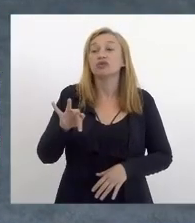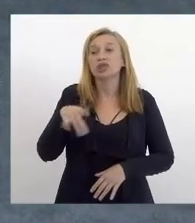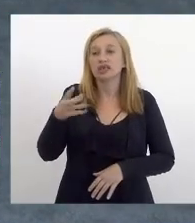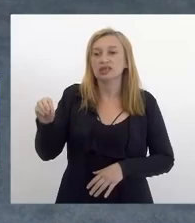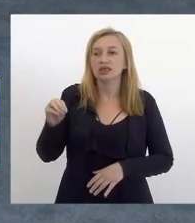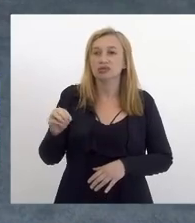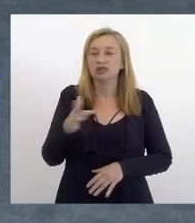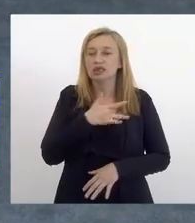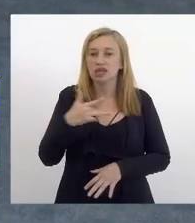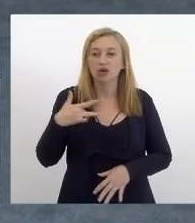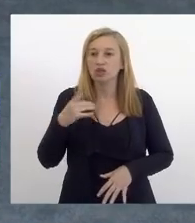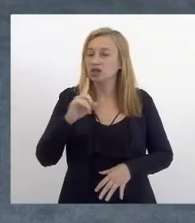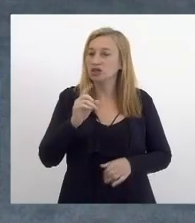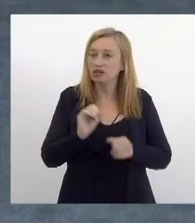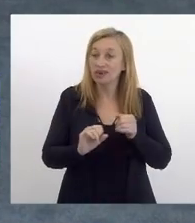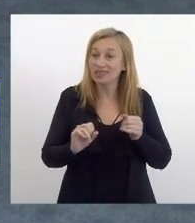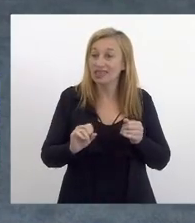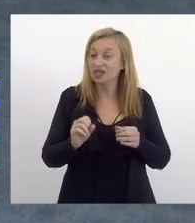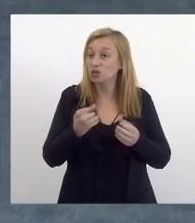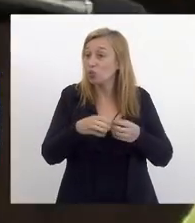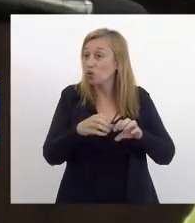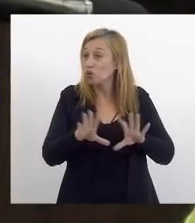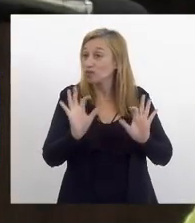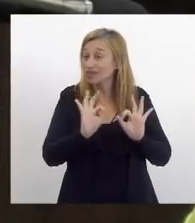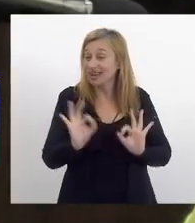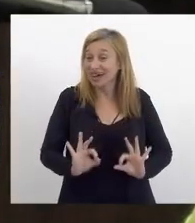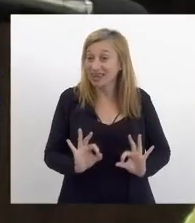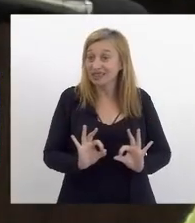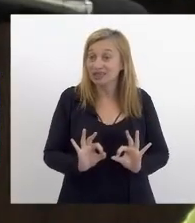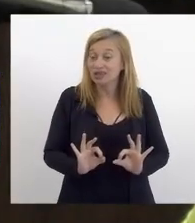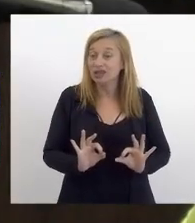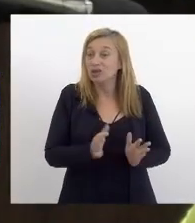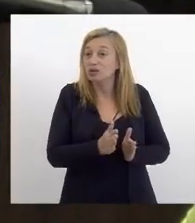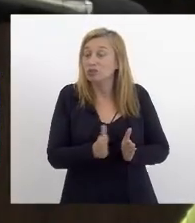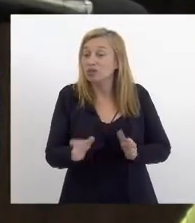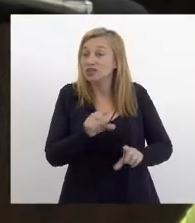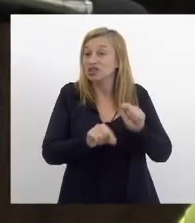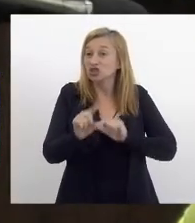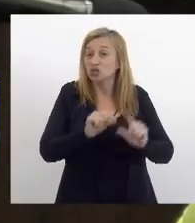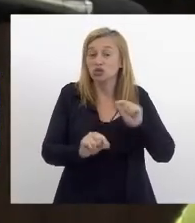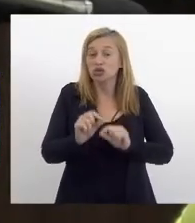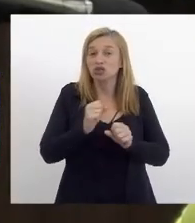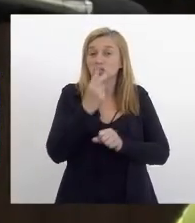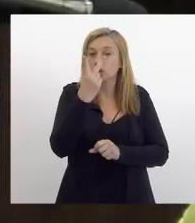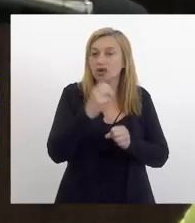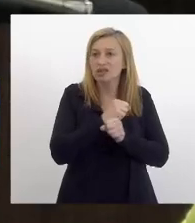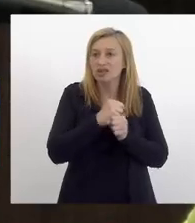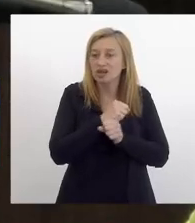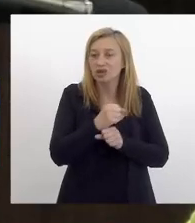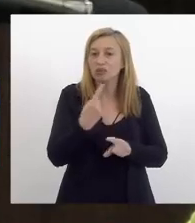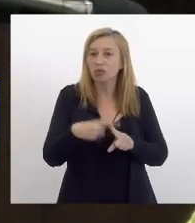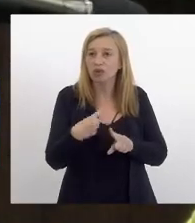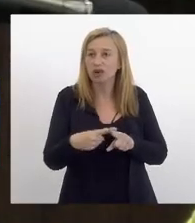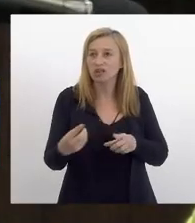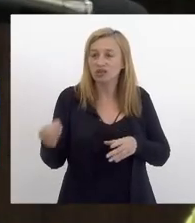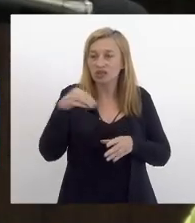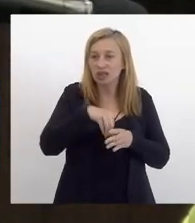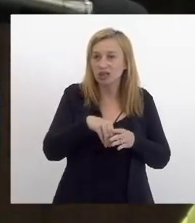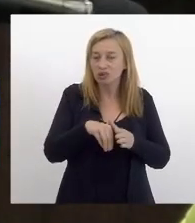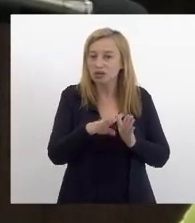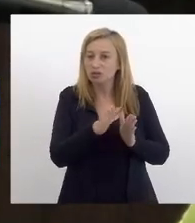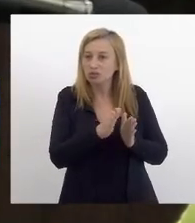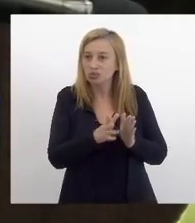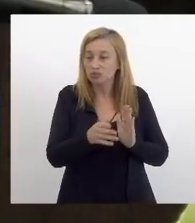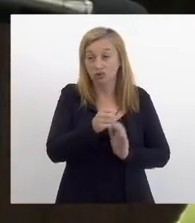que não está fazendo mais concurso que vai fazer um processo seletivo de dois anos porque nós estamos dentro do regime